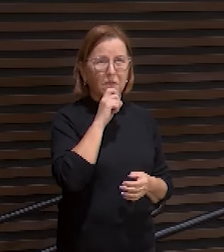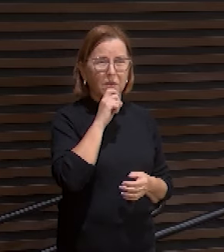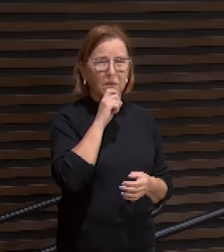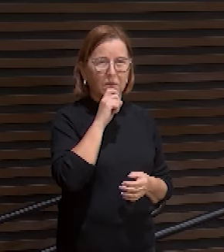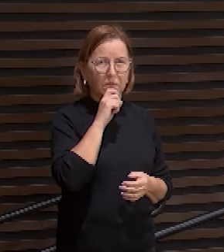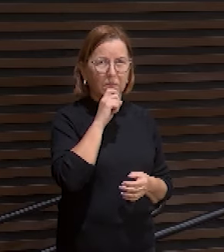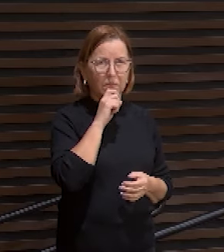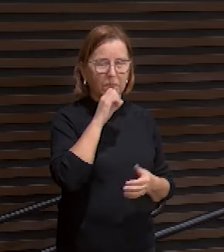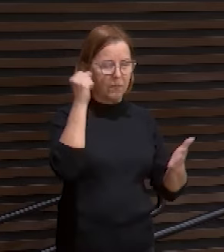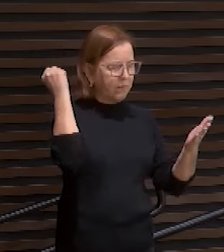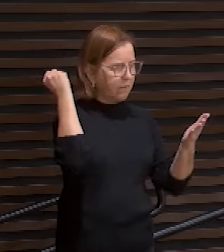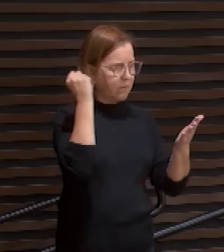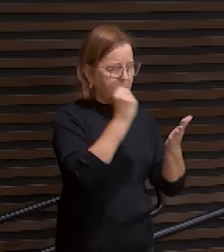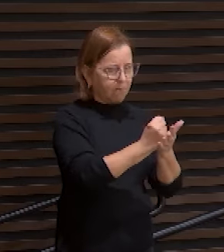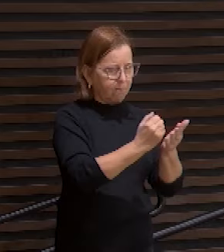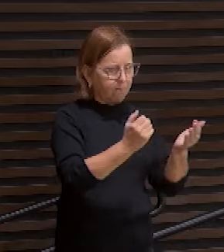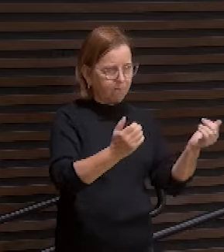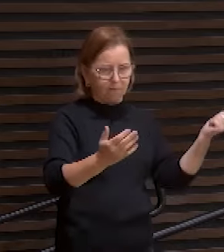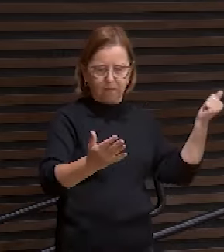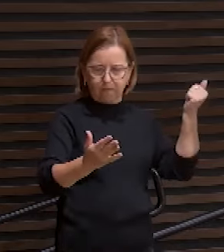pregaram-no no madeiro.